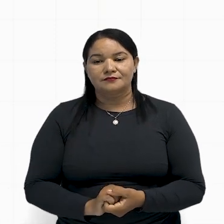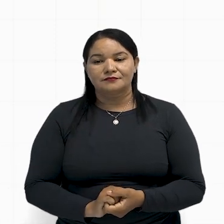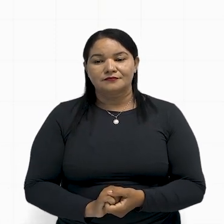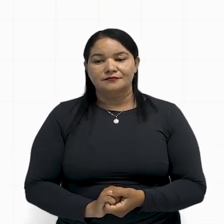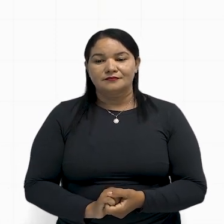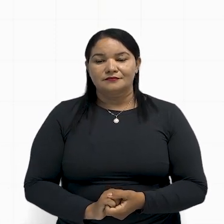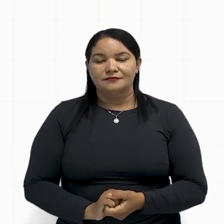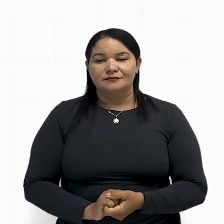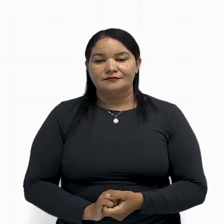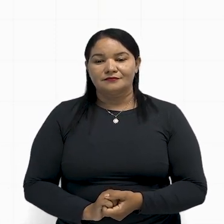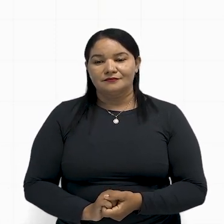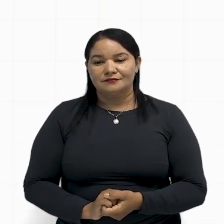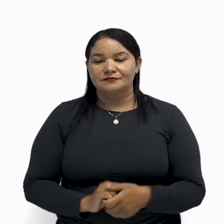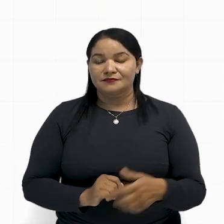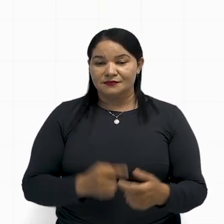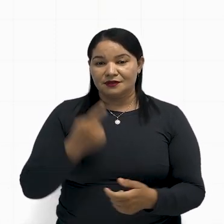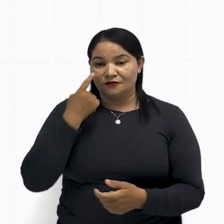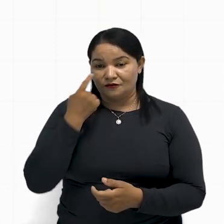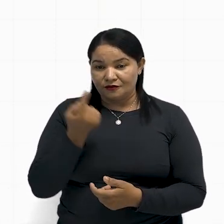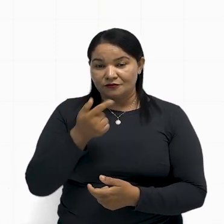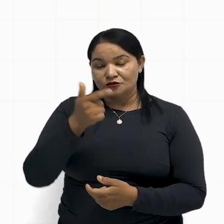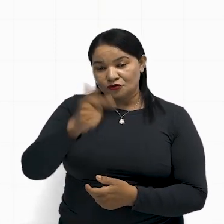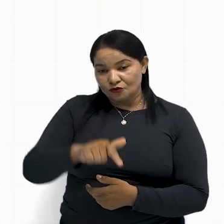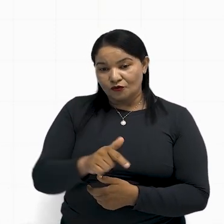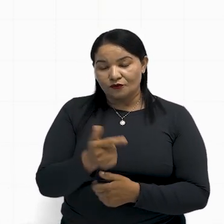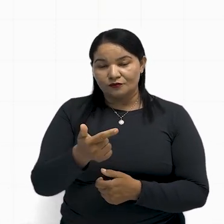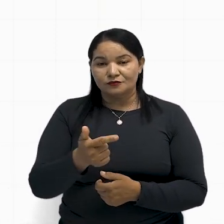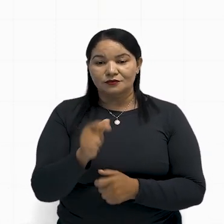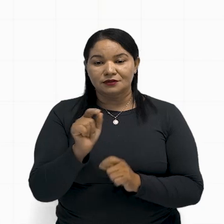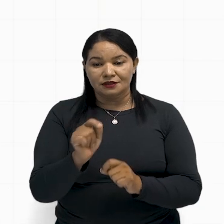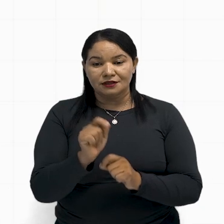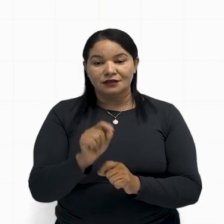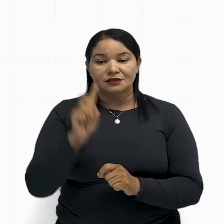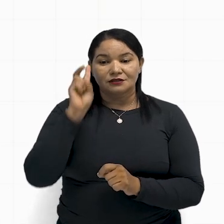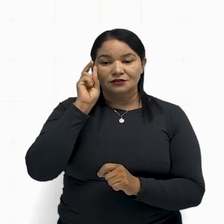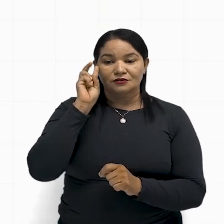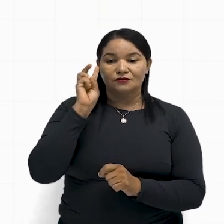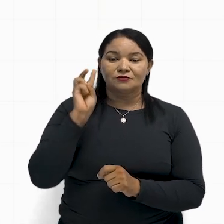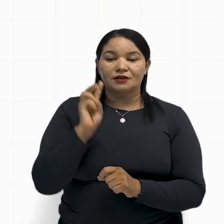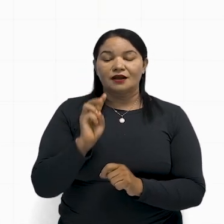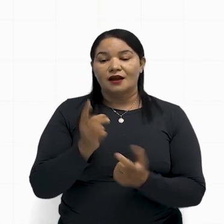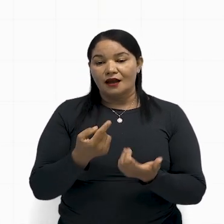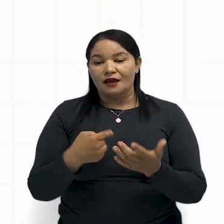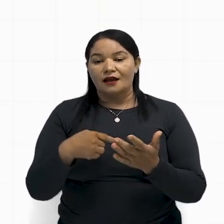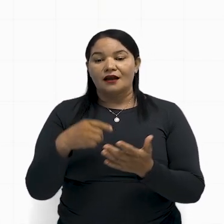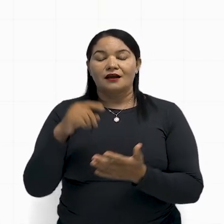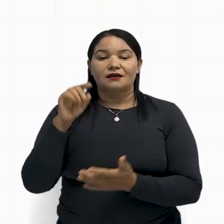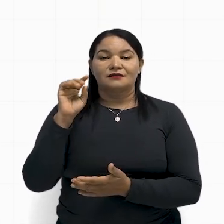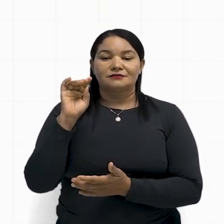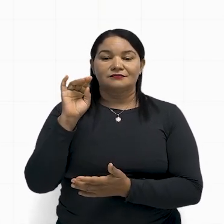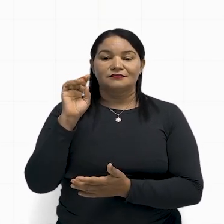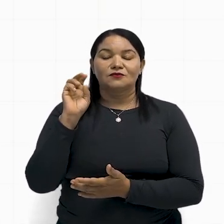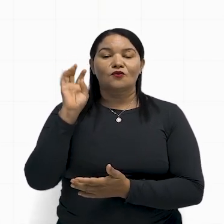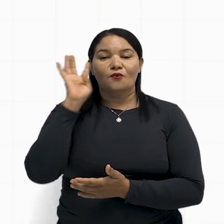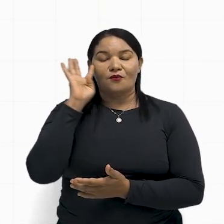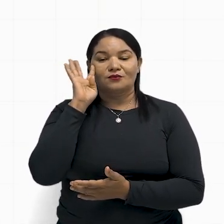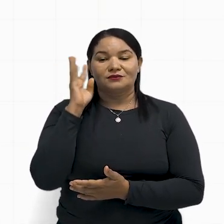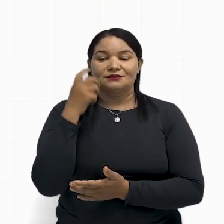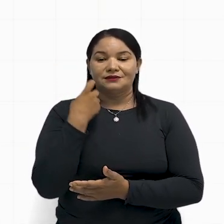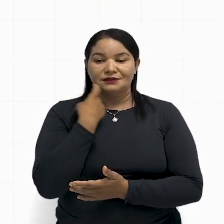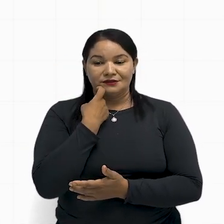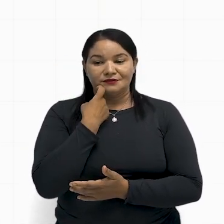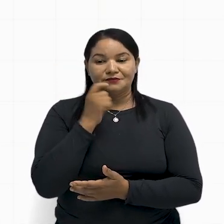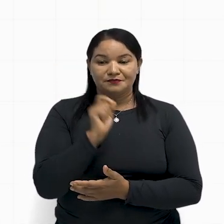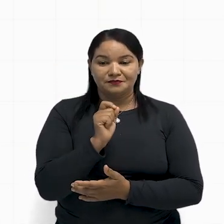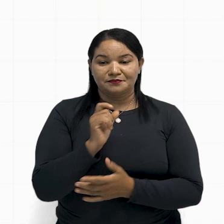é o que ele percorre as terças e quintas, beleza? 37,5 é o que ele percorre segunda, quarta e sexta. Quando eu